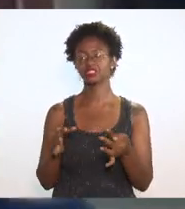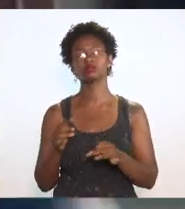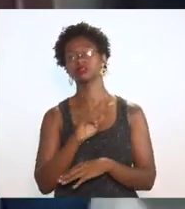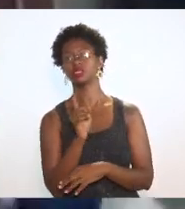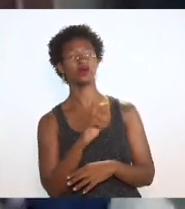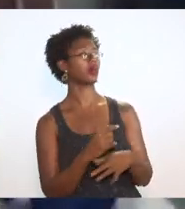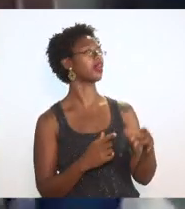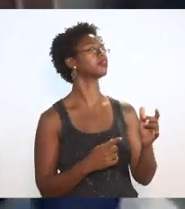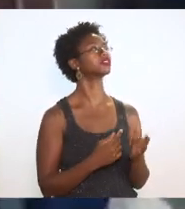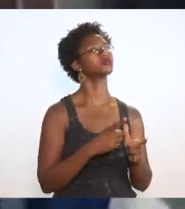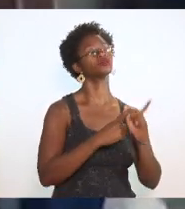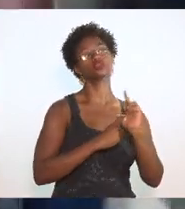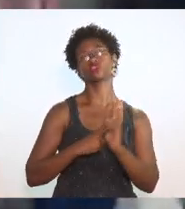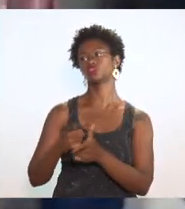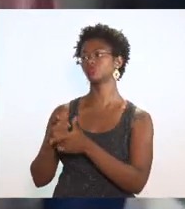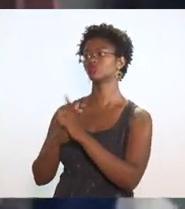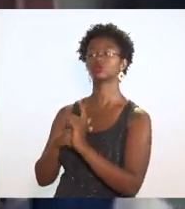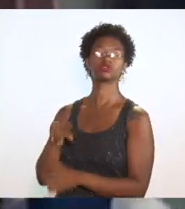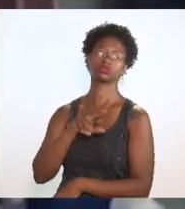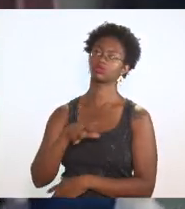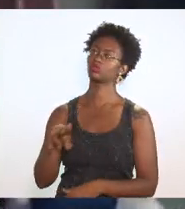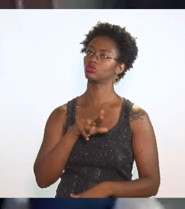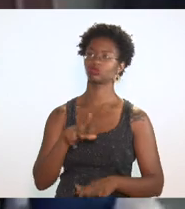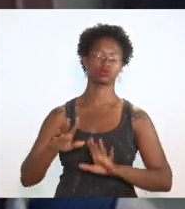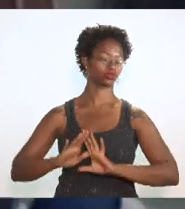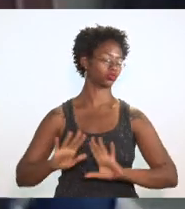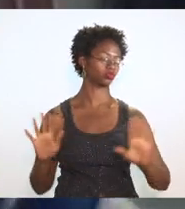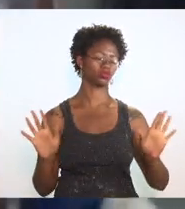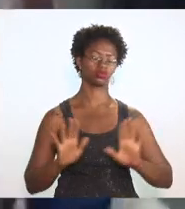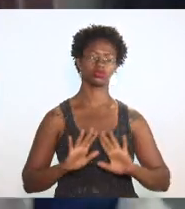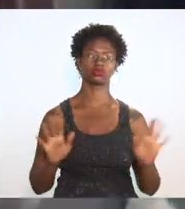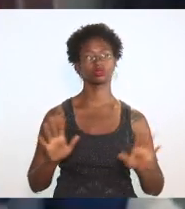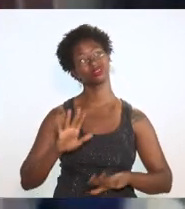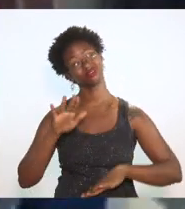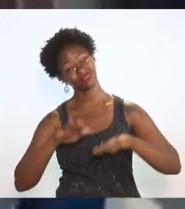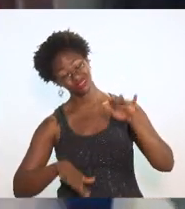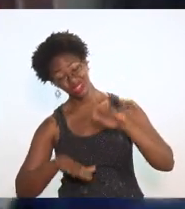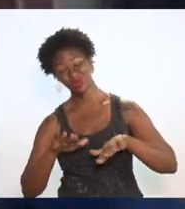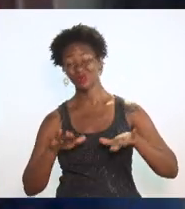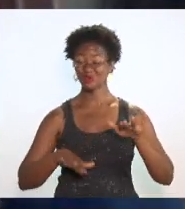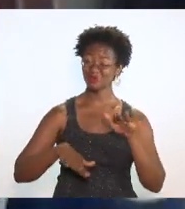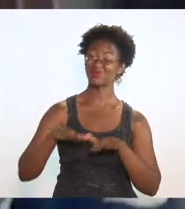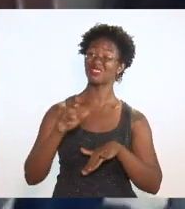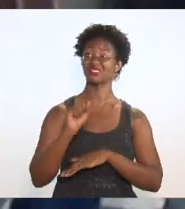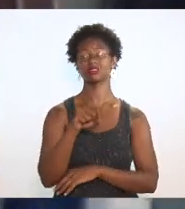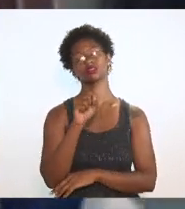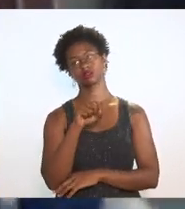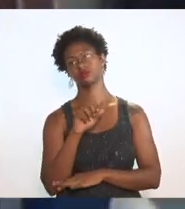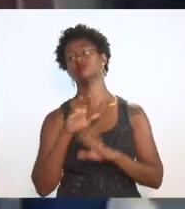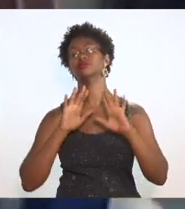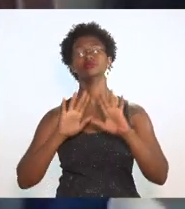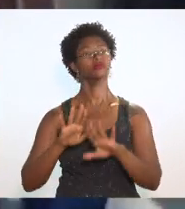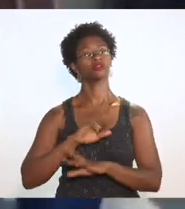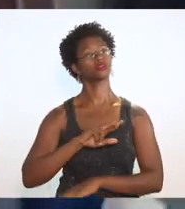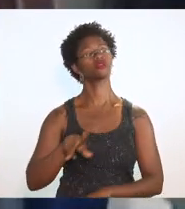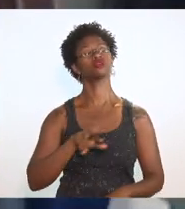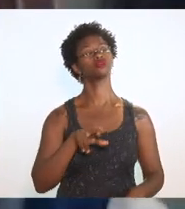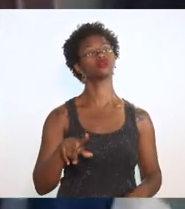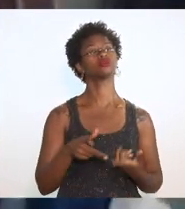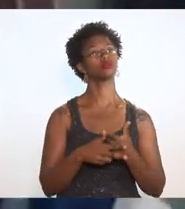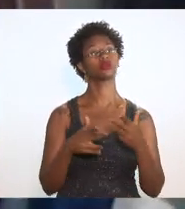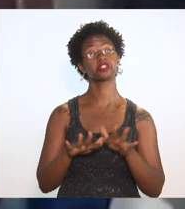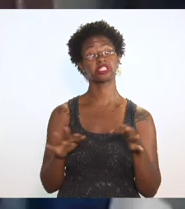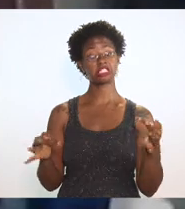tanto de imposto não é não é isso pode até ser isso também mas não é uma coisa